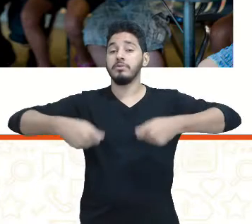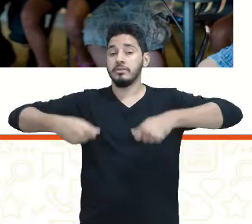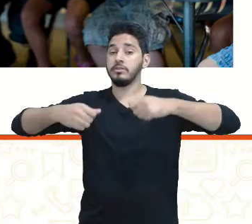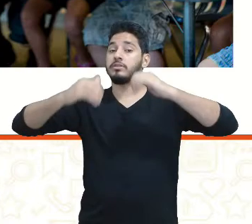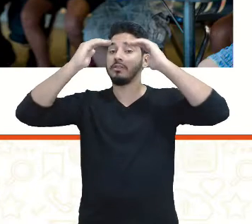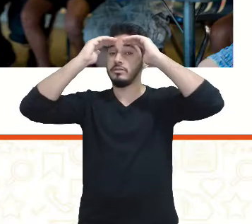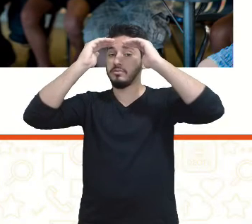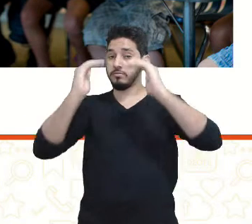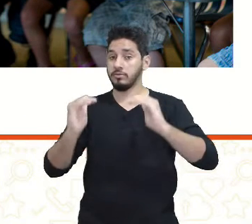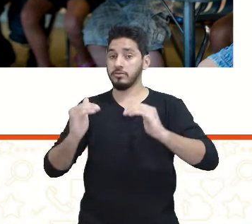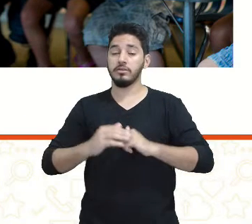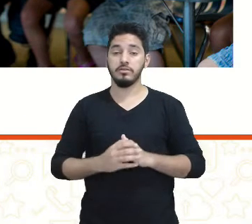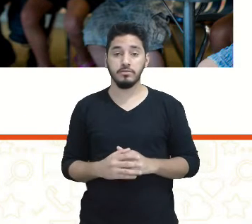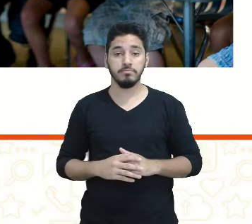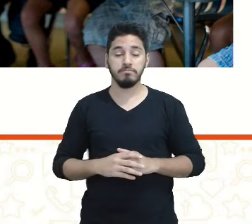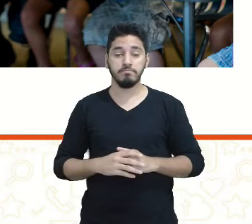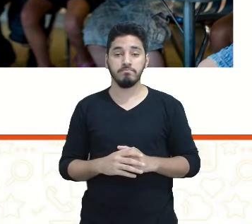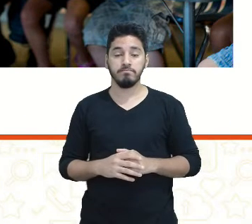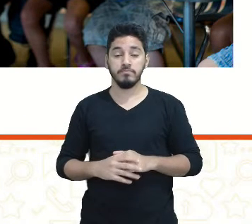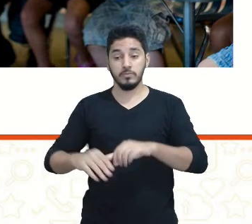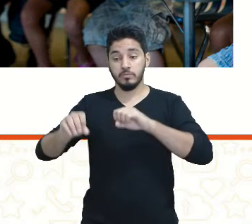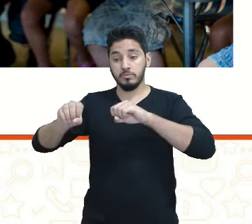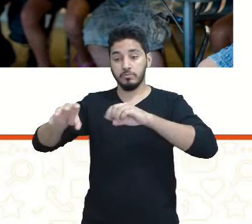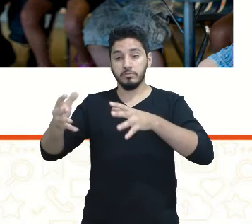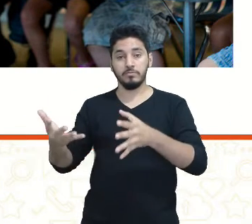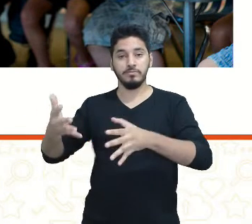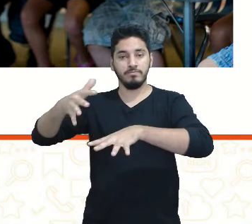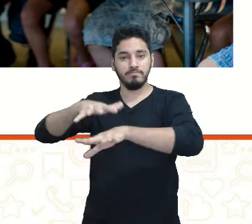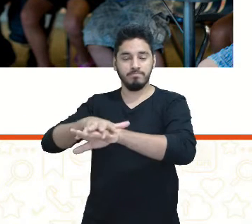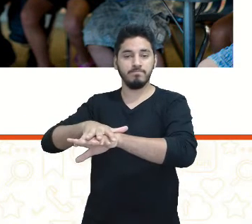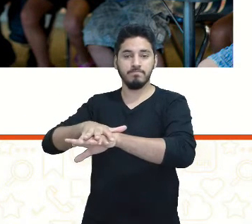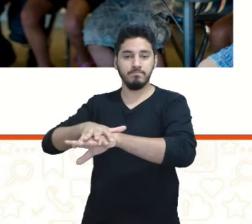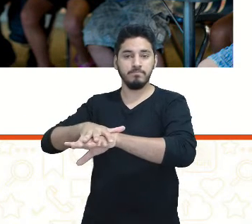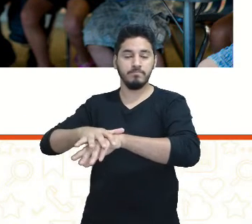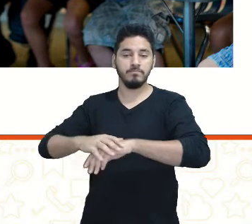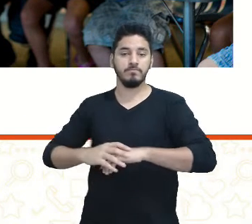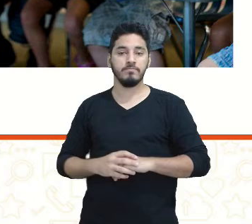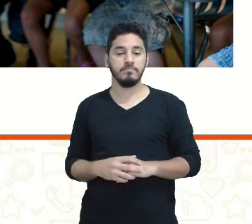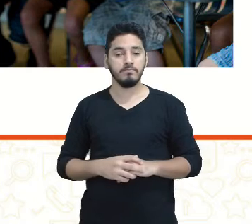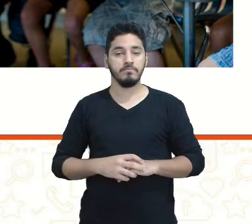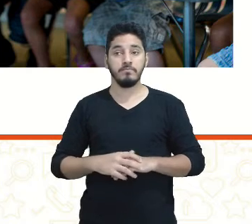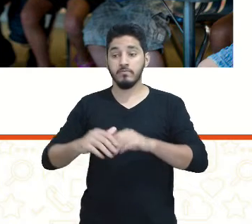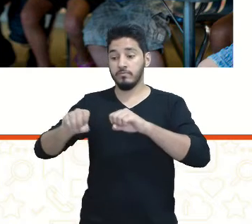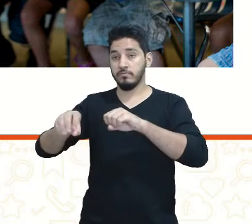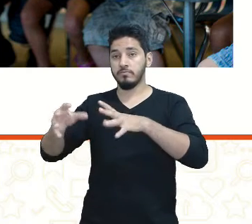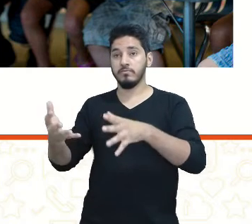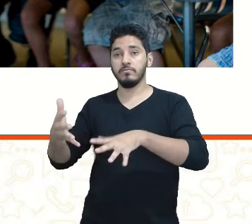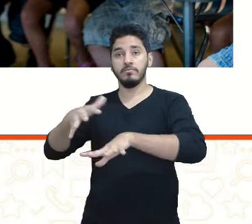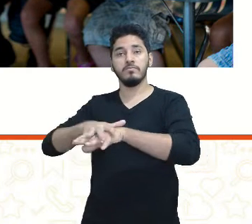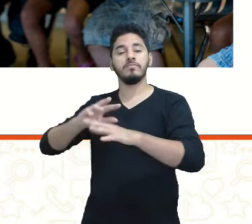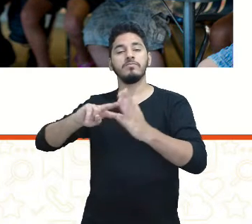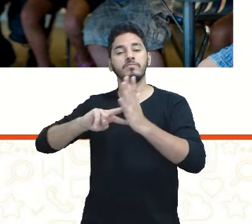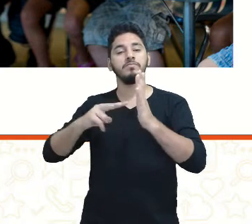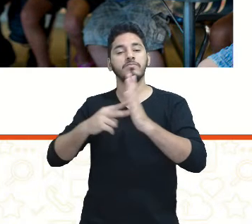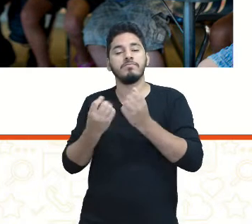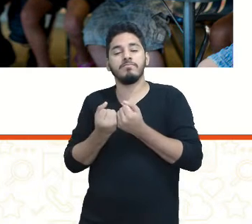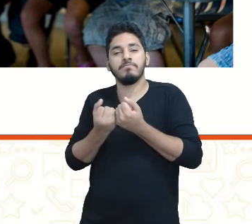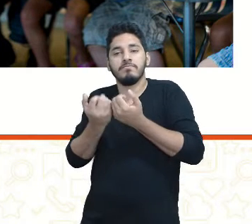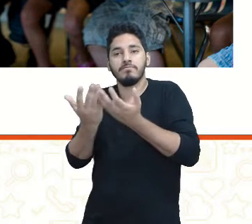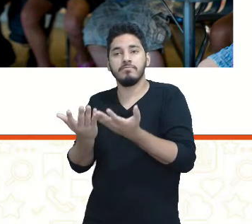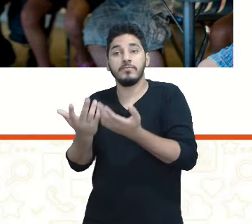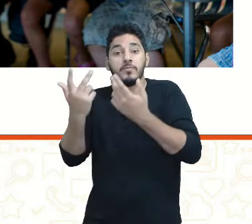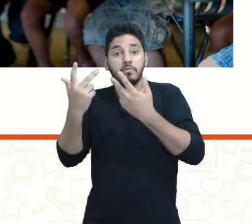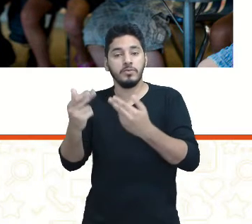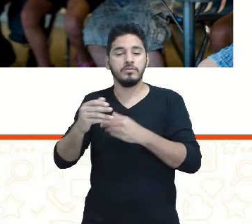respeitadas. Educação inclusiva significa oferecer o mesmo